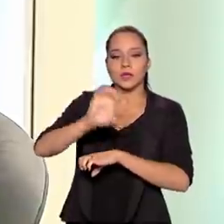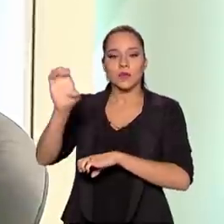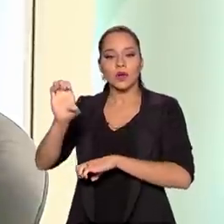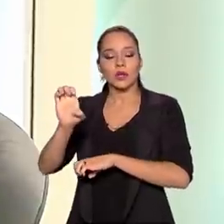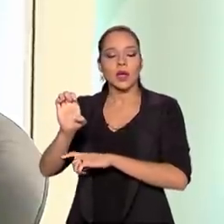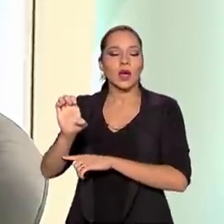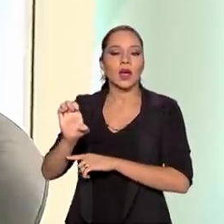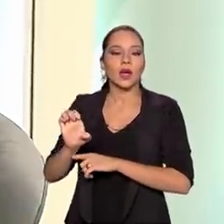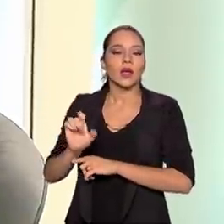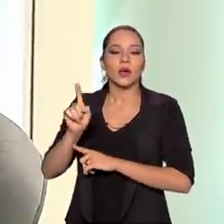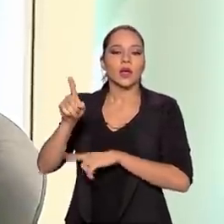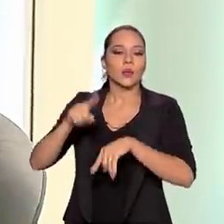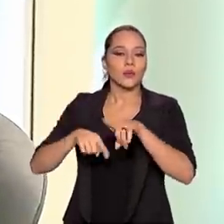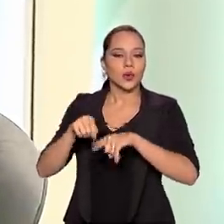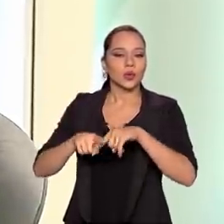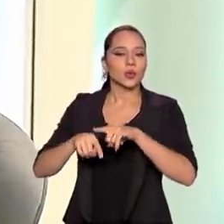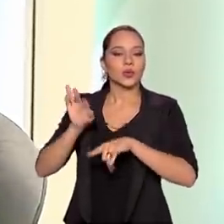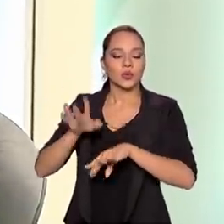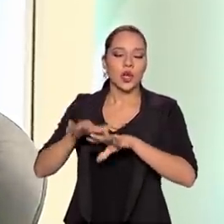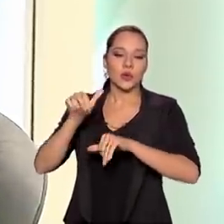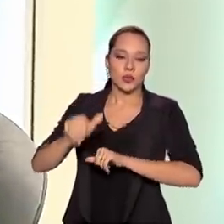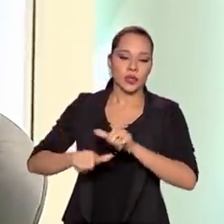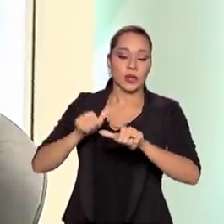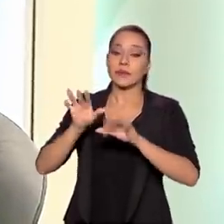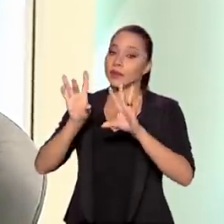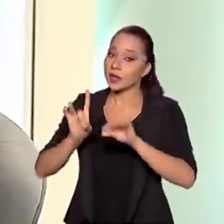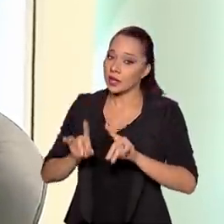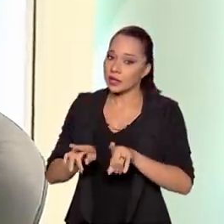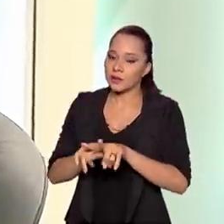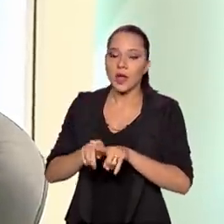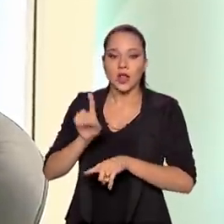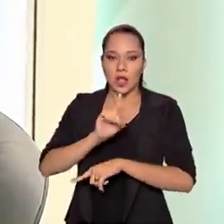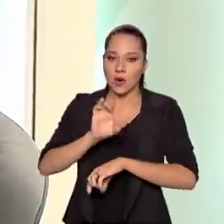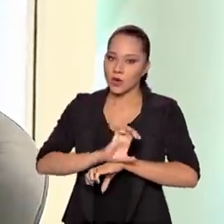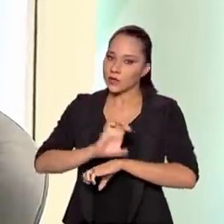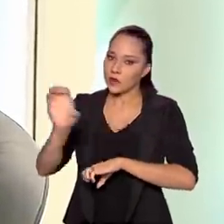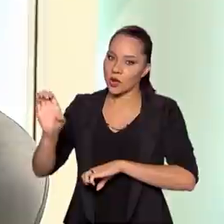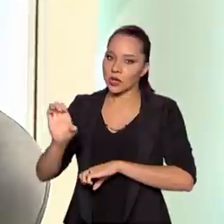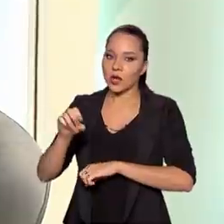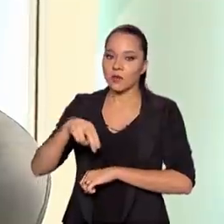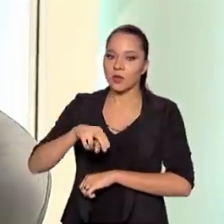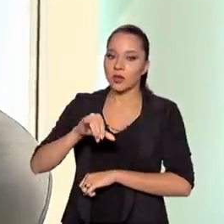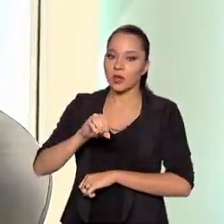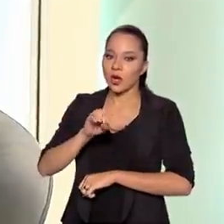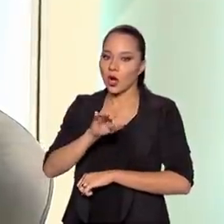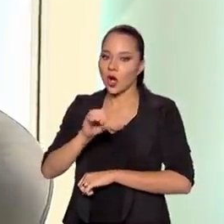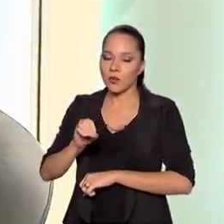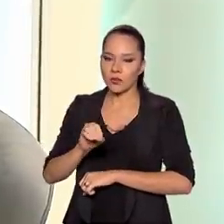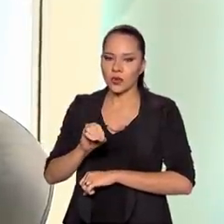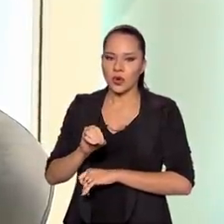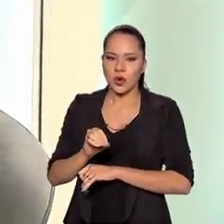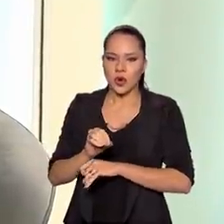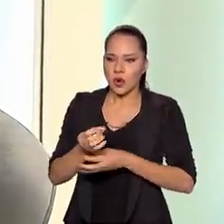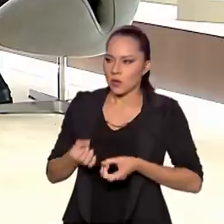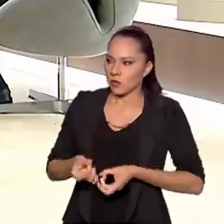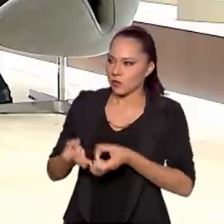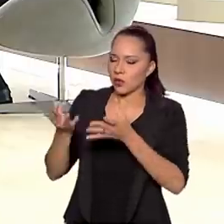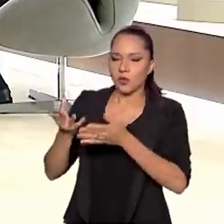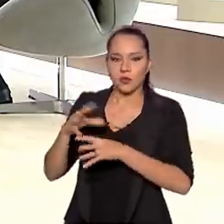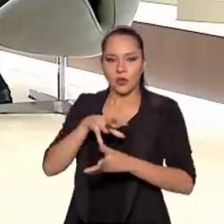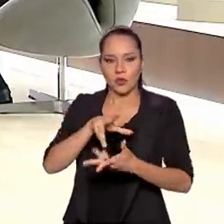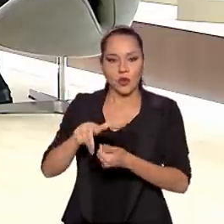aquilo que é um produto já transformado. Detalhe também, nós não exportamos o nióbio, o minério bruto, para o mundo.